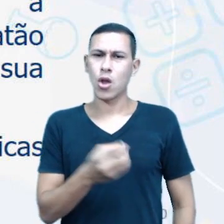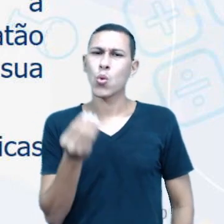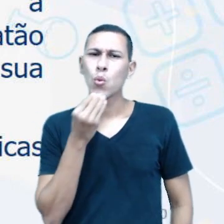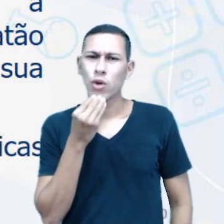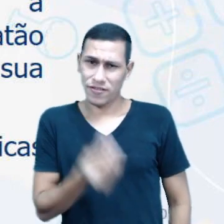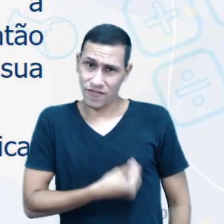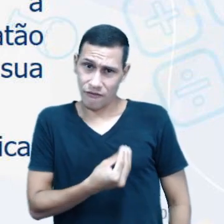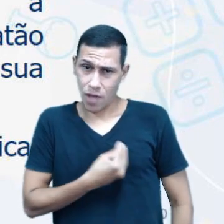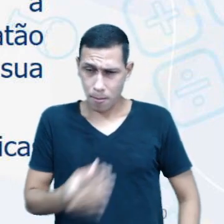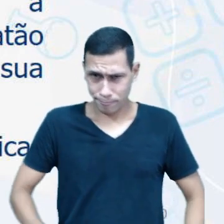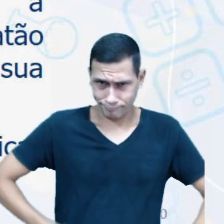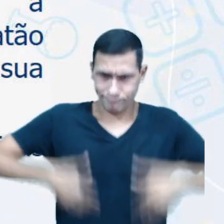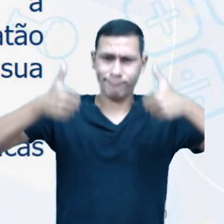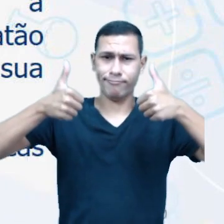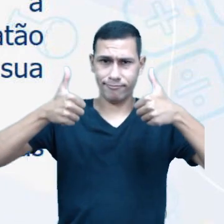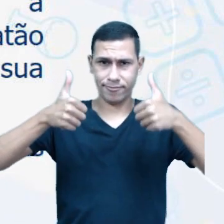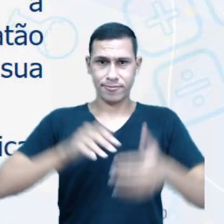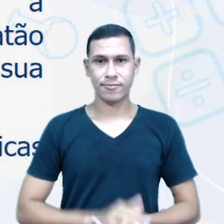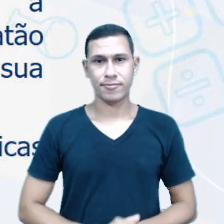vida.